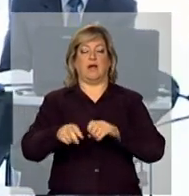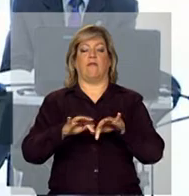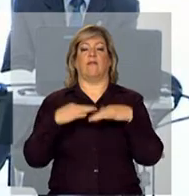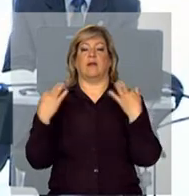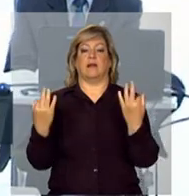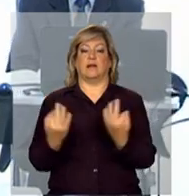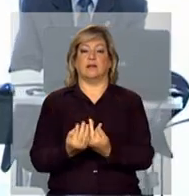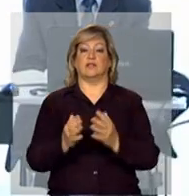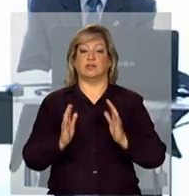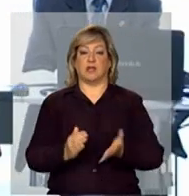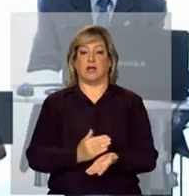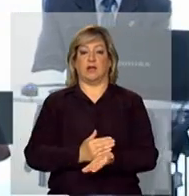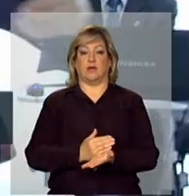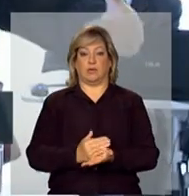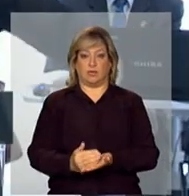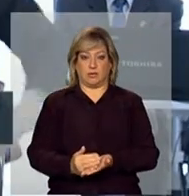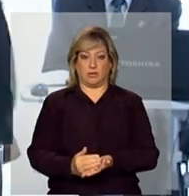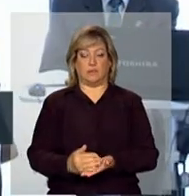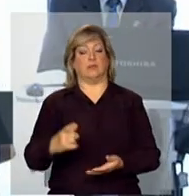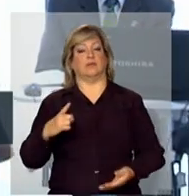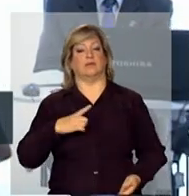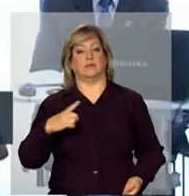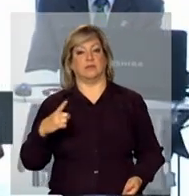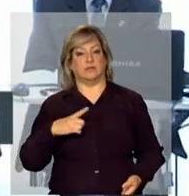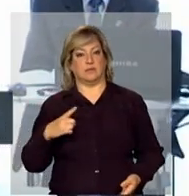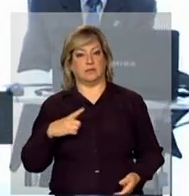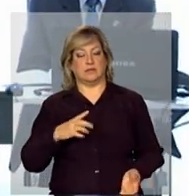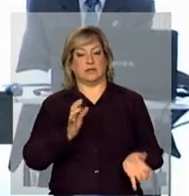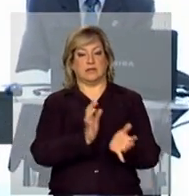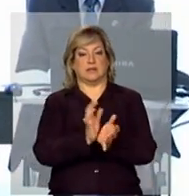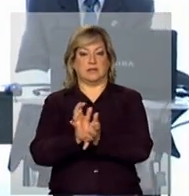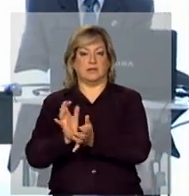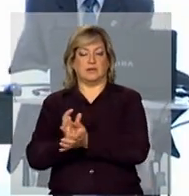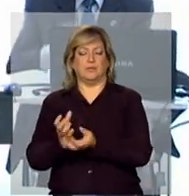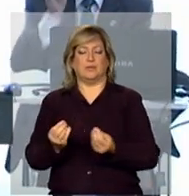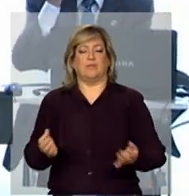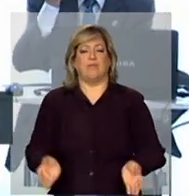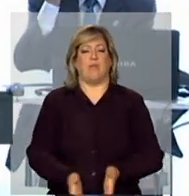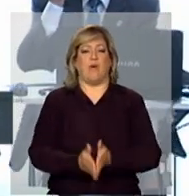curso, que têm cada vez mais incorporado setores extremamente pobres